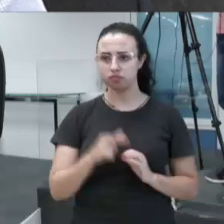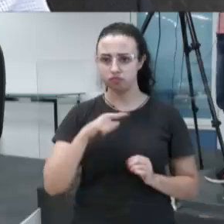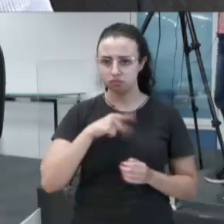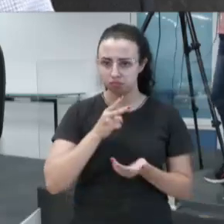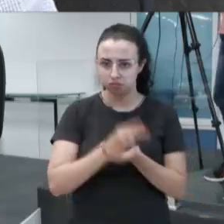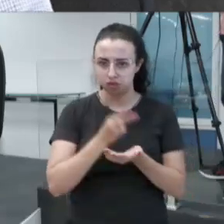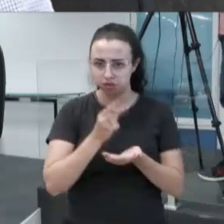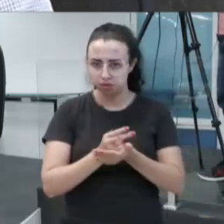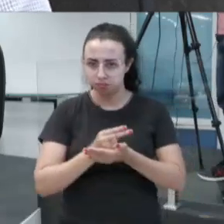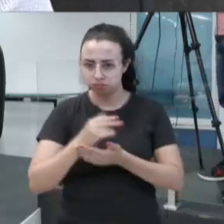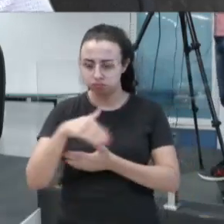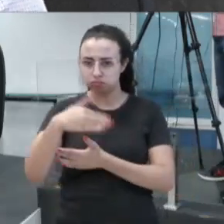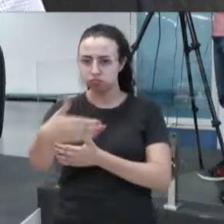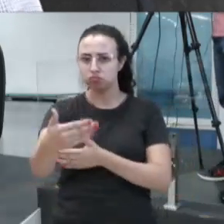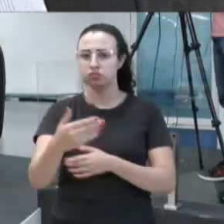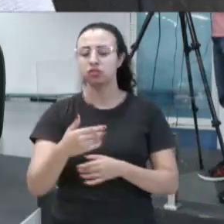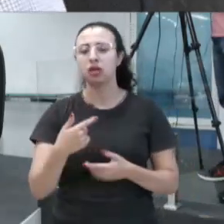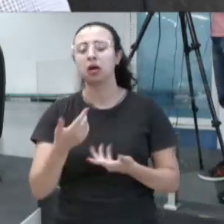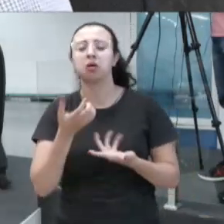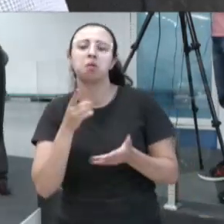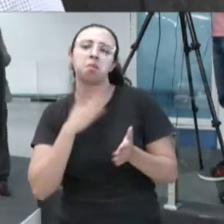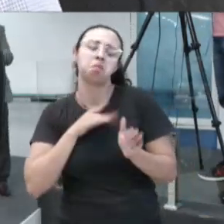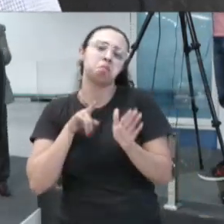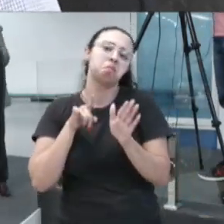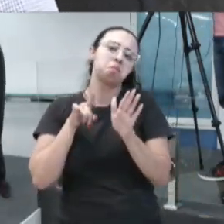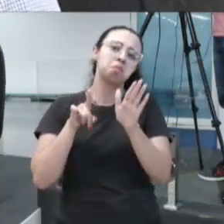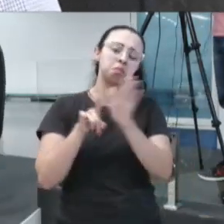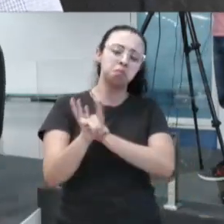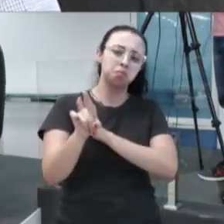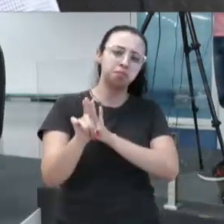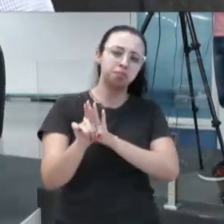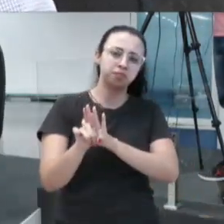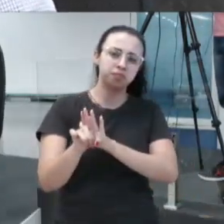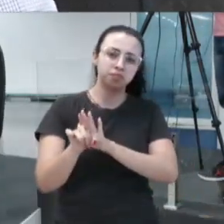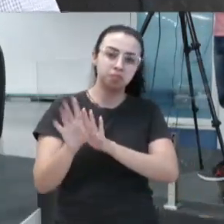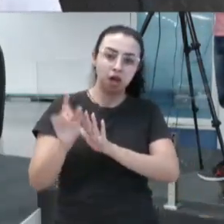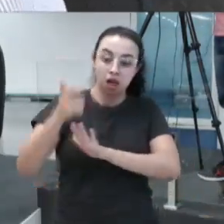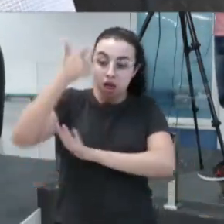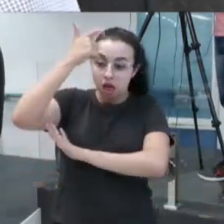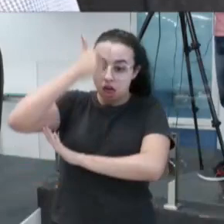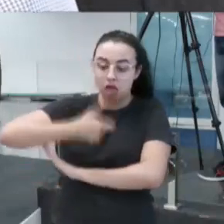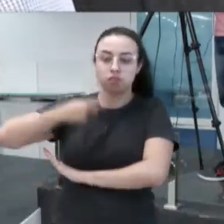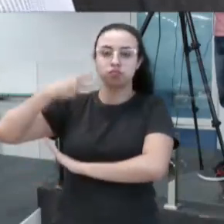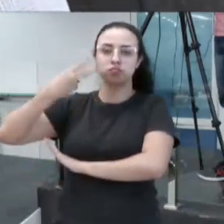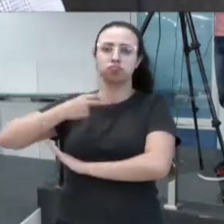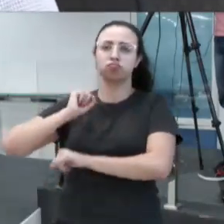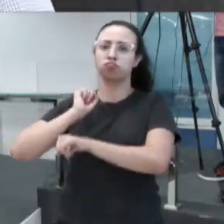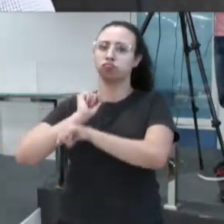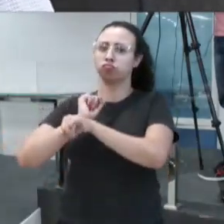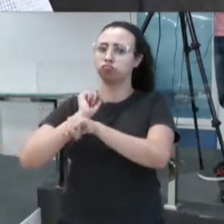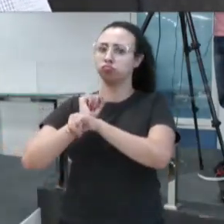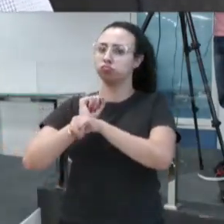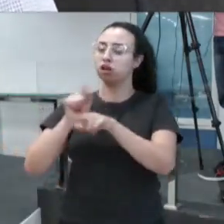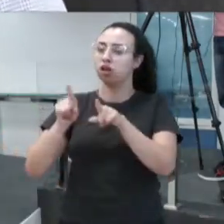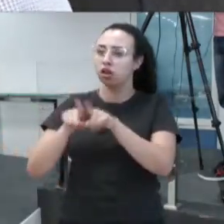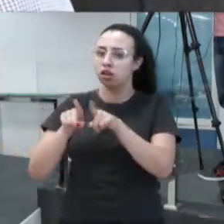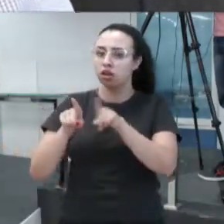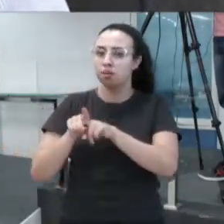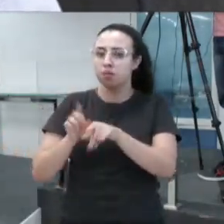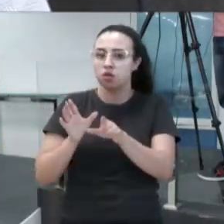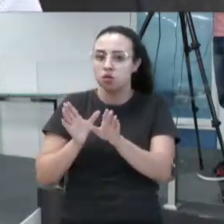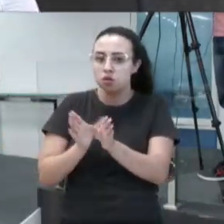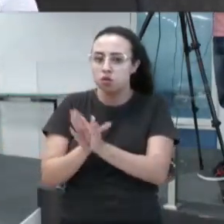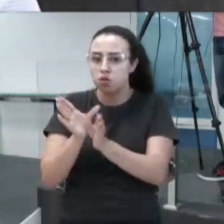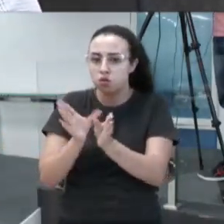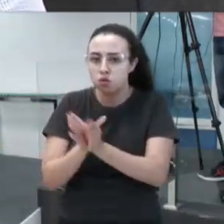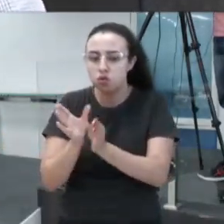embrólio daqui a seis meses? Fica o questionamento, senhor presidente. Agora, esse vereador, espero também que não a comissão de saúde dessa casa, que vai